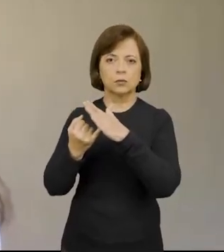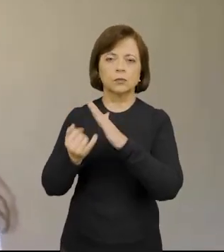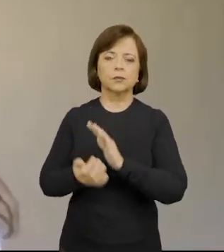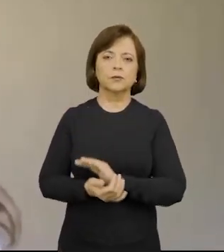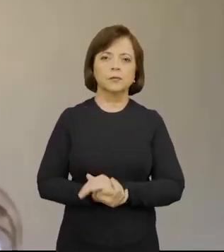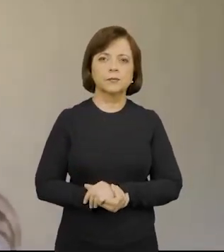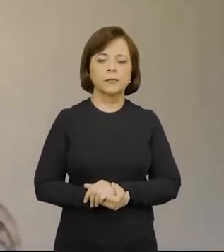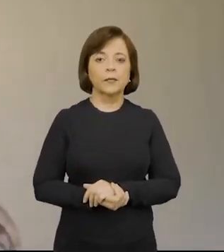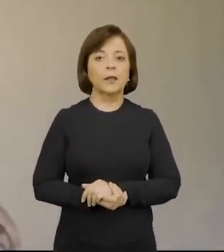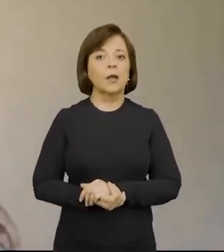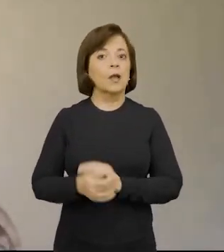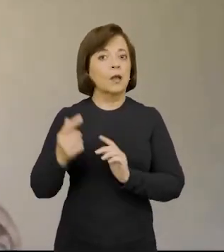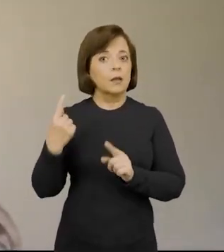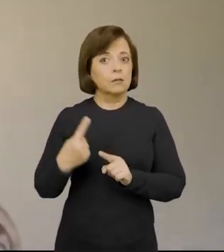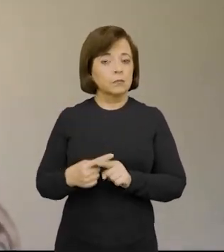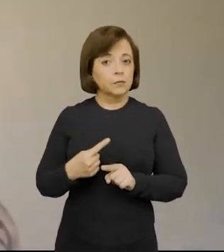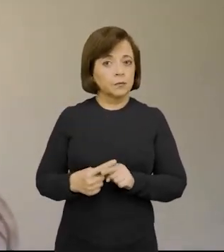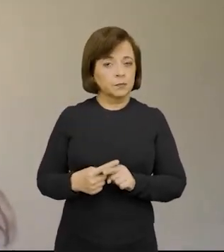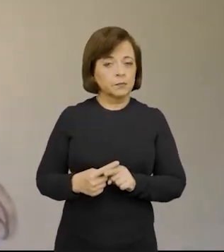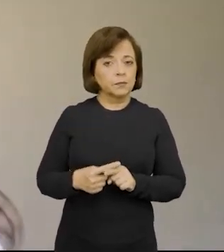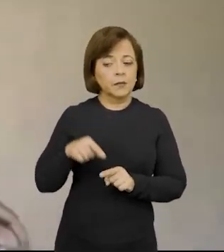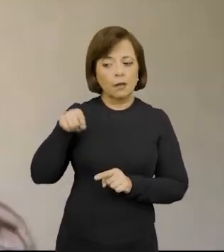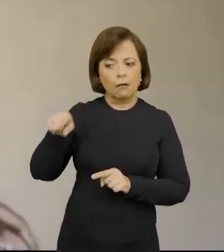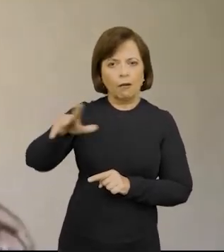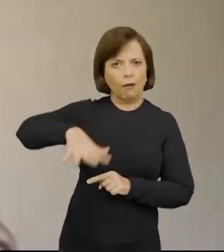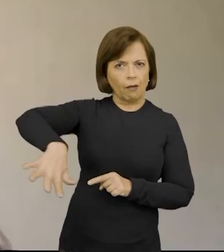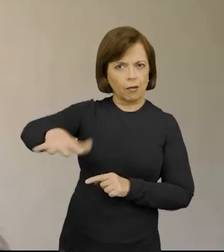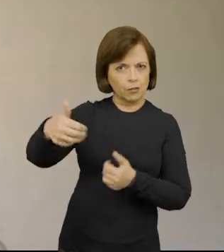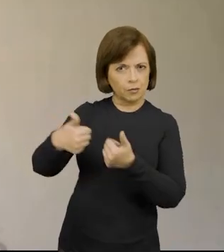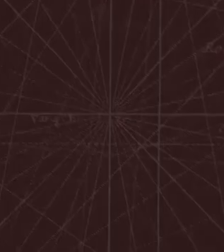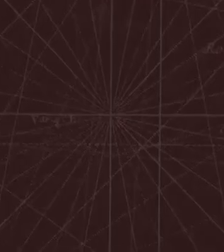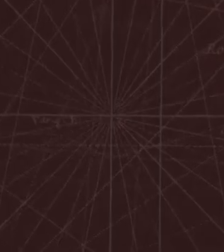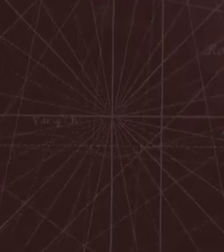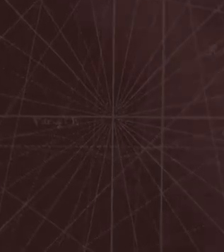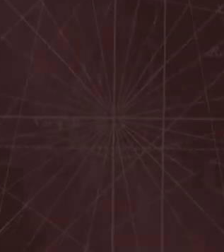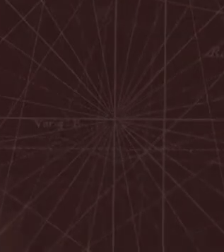outras instituições na região.